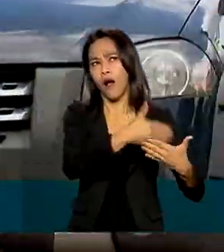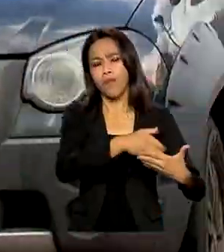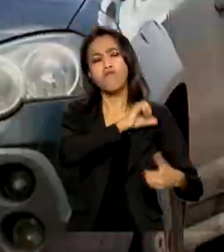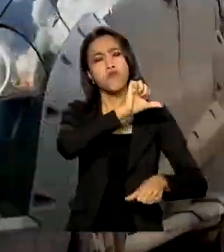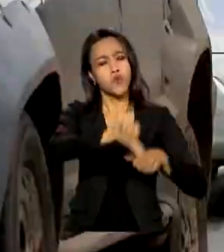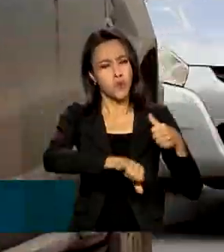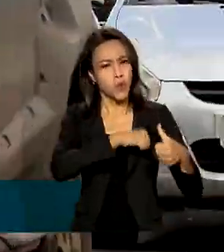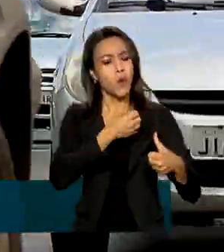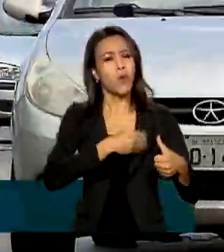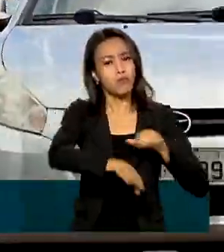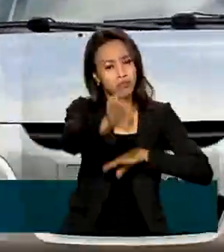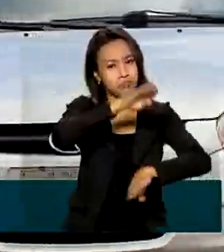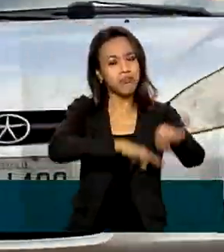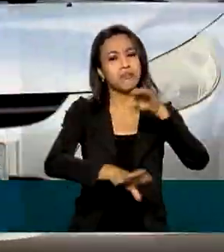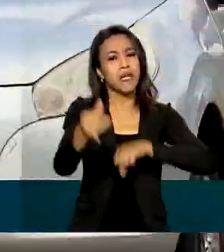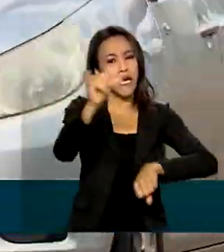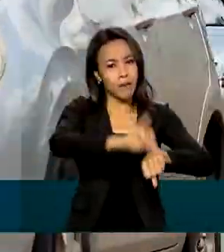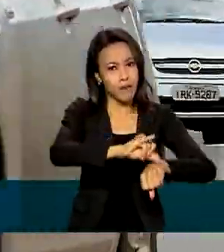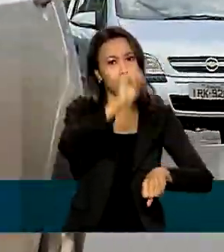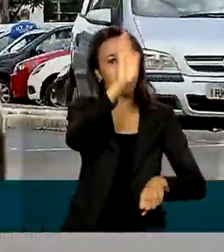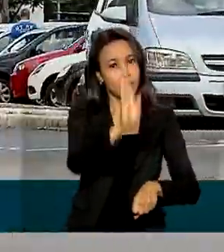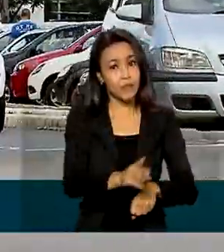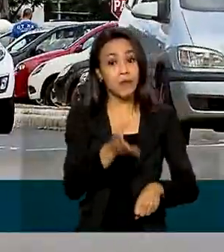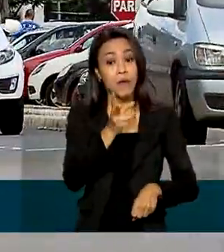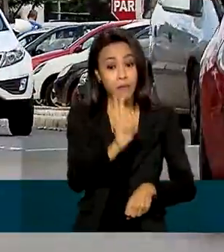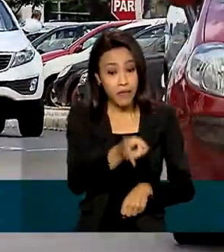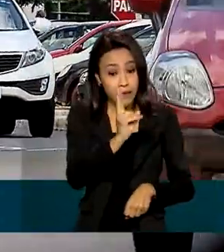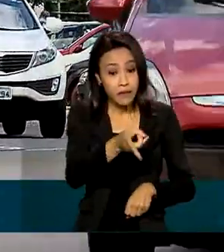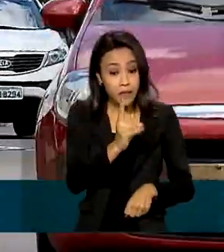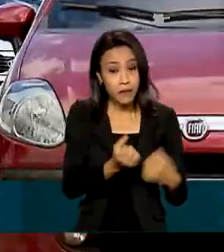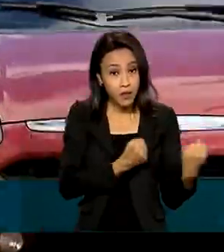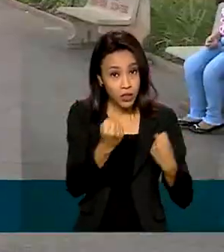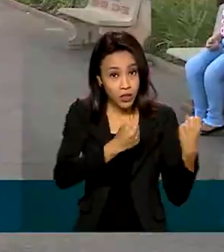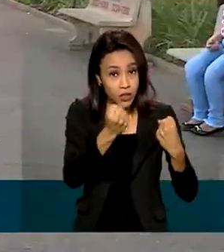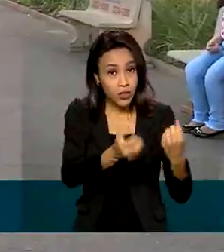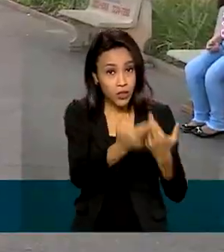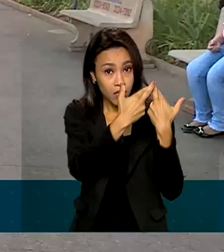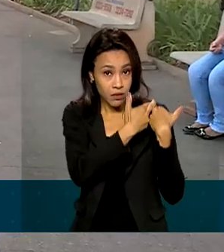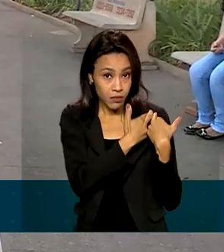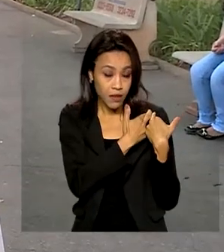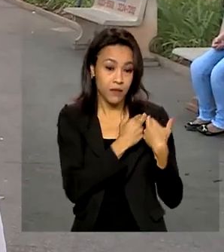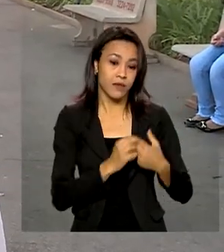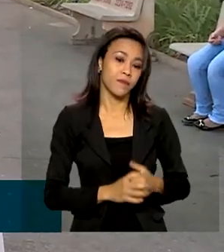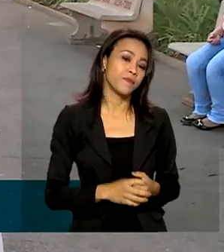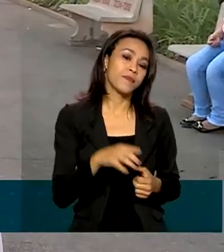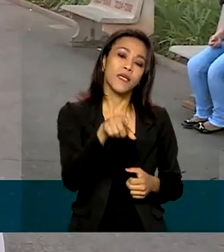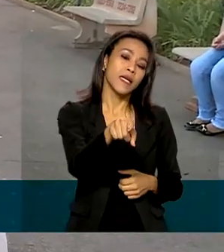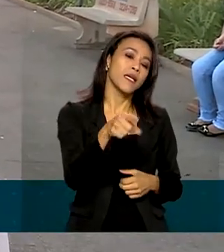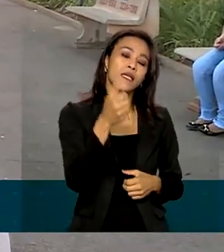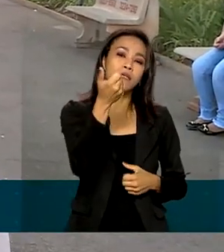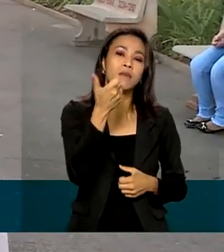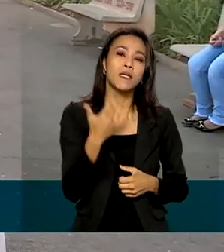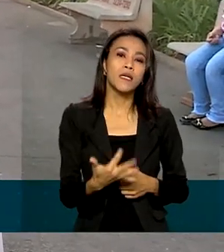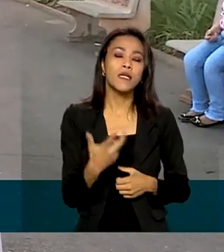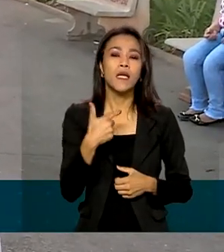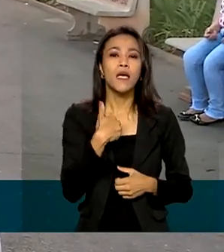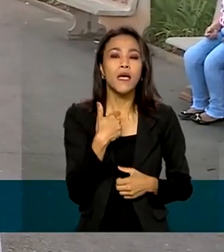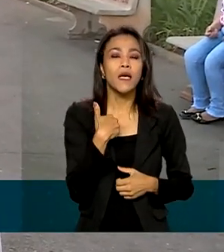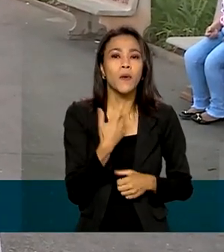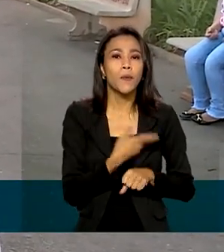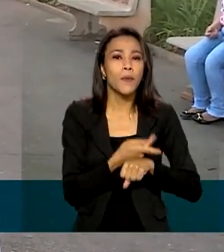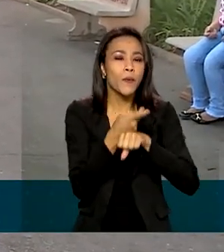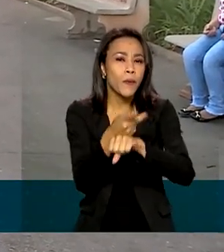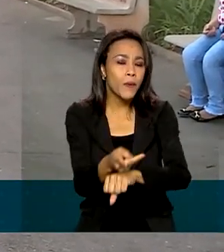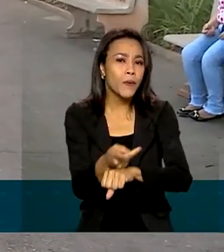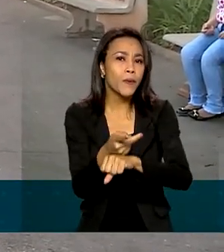capital federal, mas ele sempre dirige com responsabilidade. Eu procuro fazer o máximo